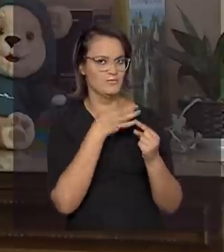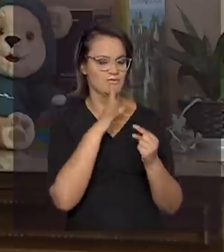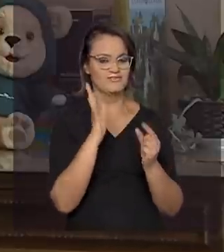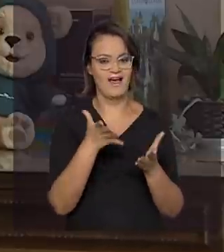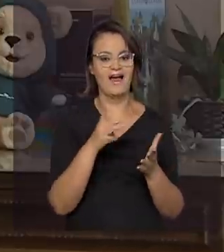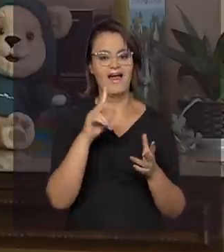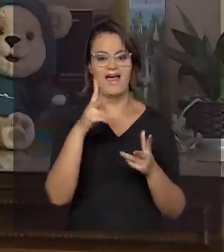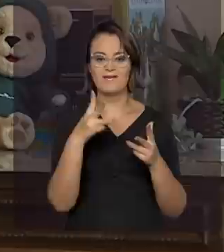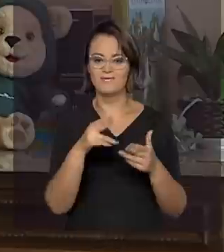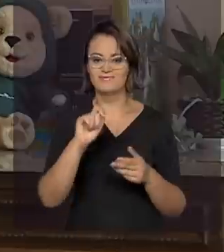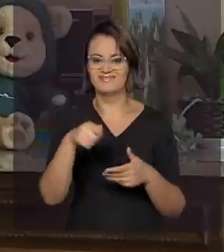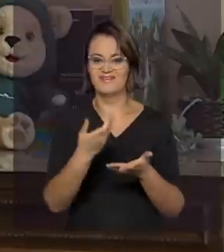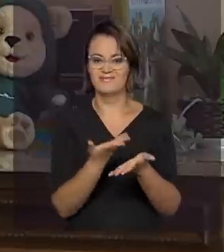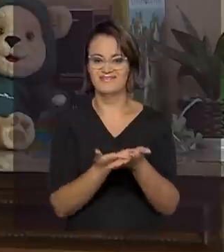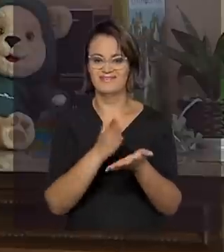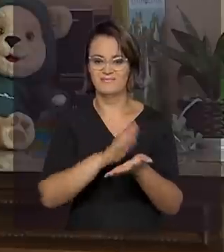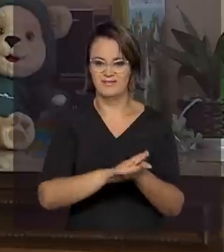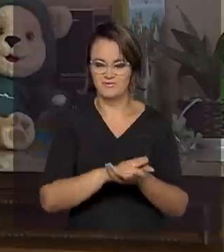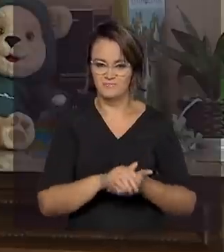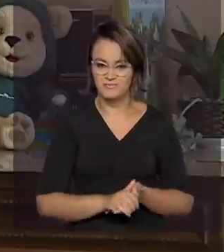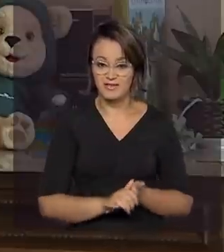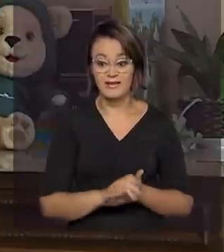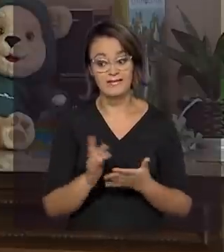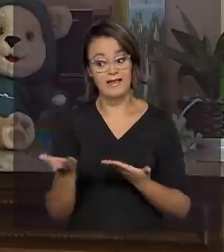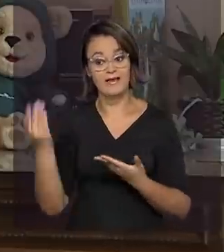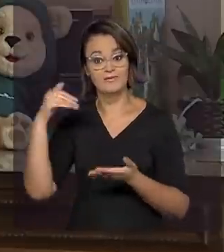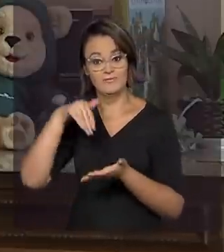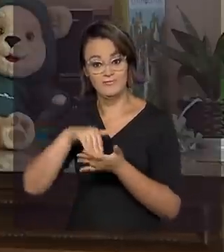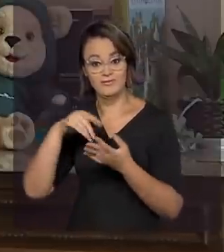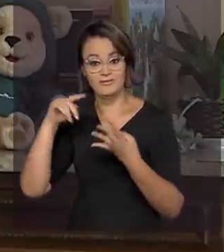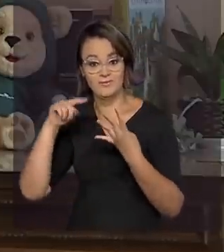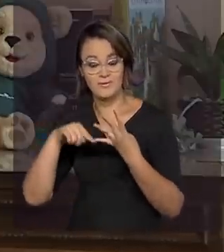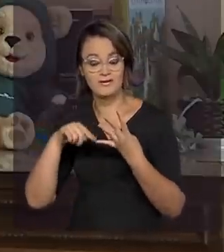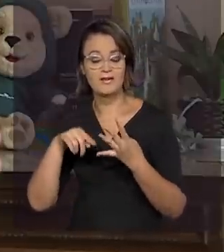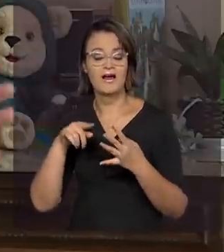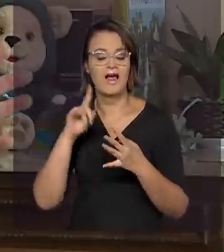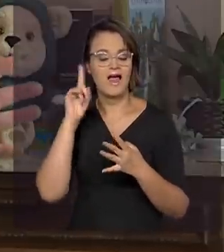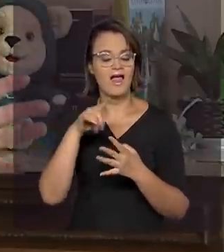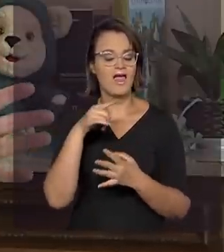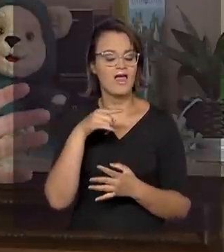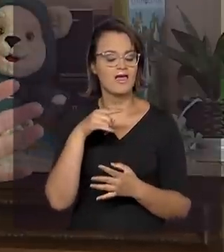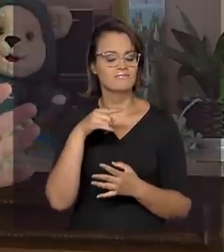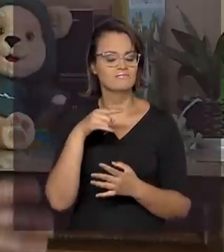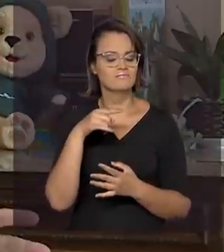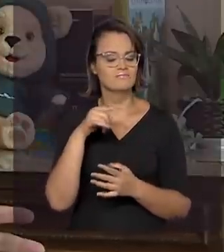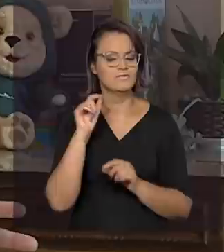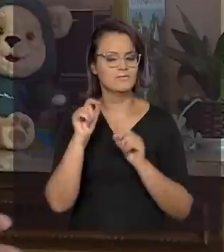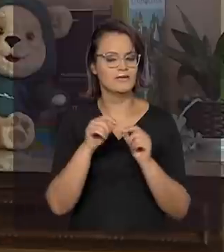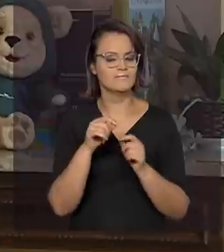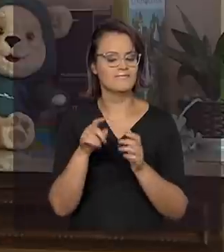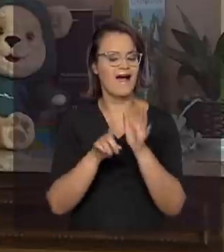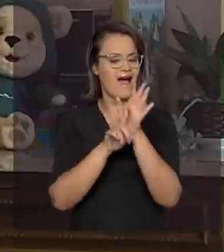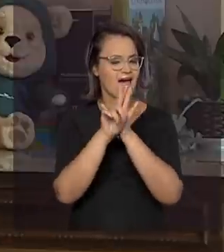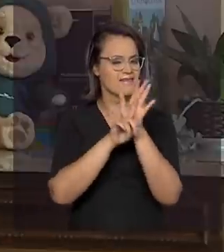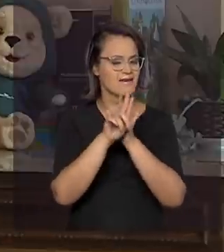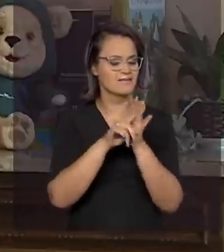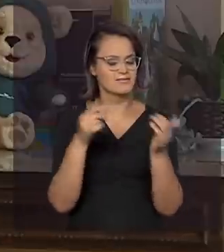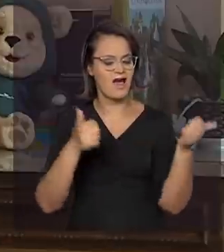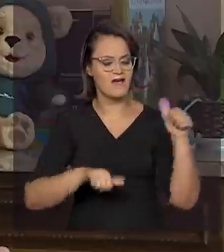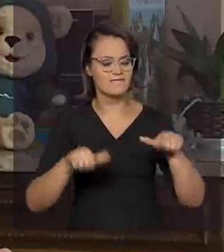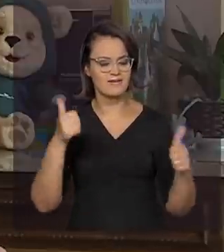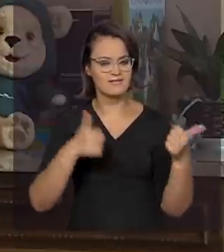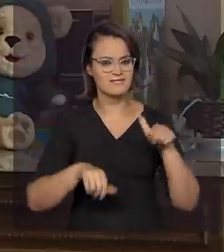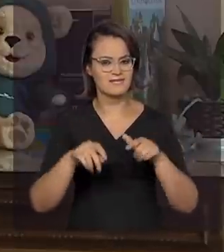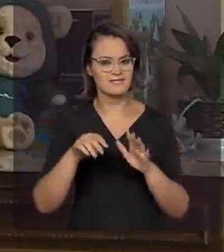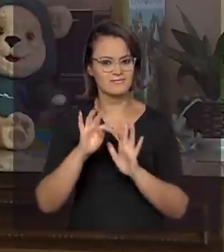interpretação. E, por fim, você emite, então, um juízo por meio de uma análise e avaliação